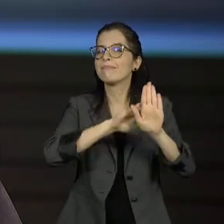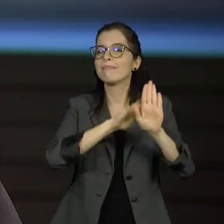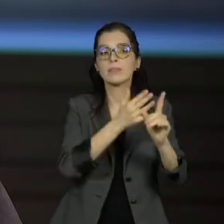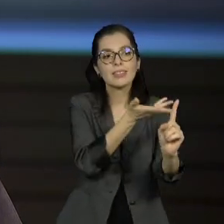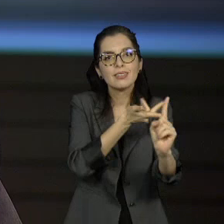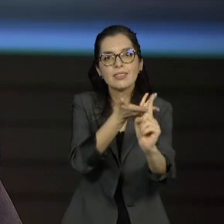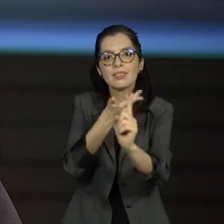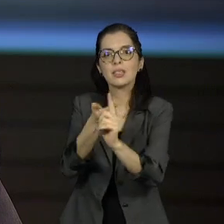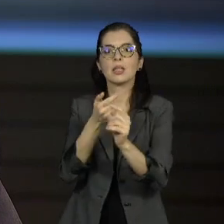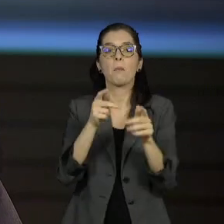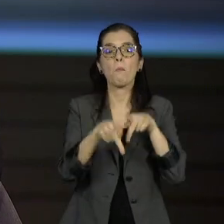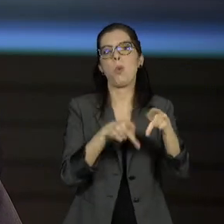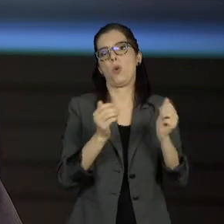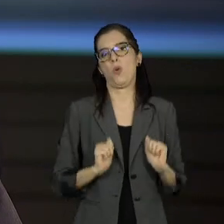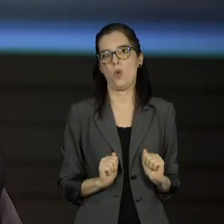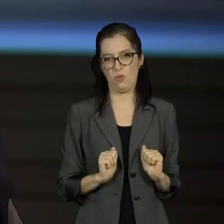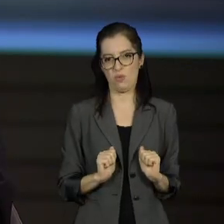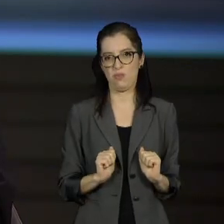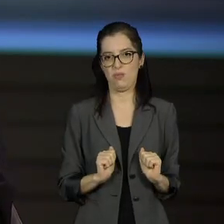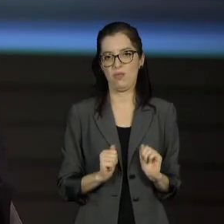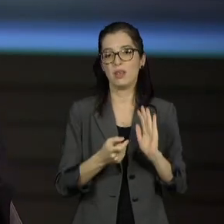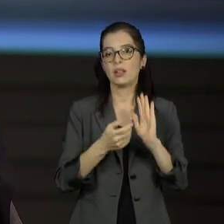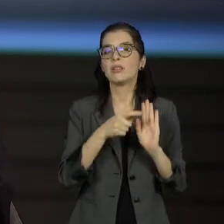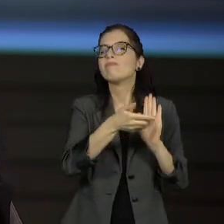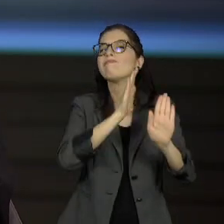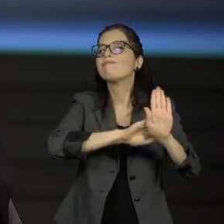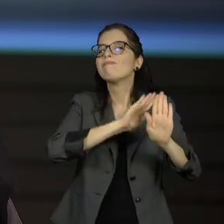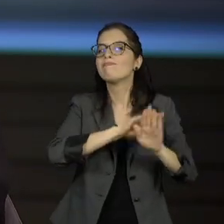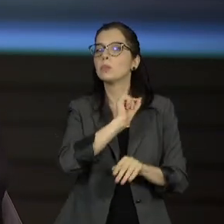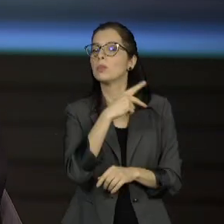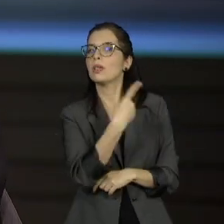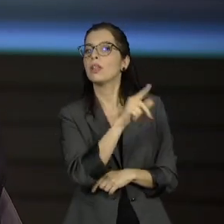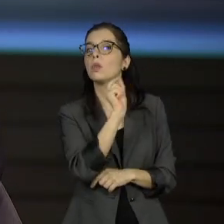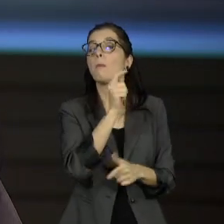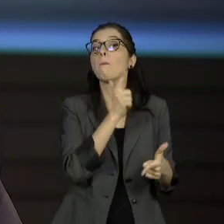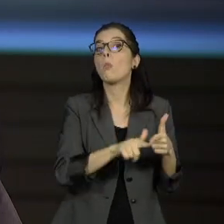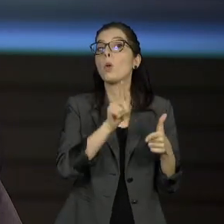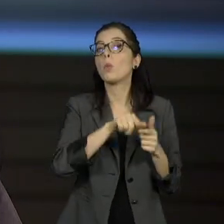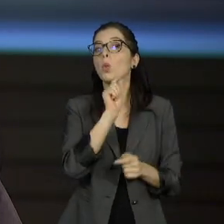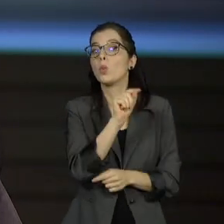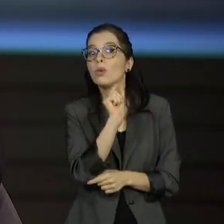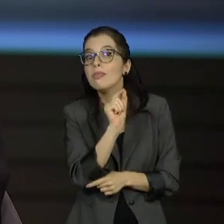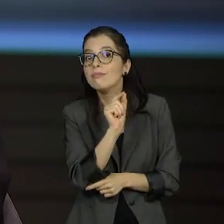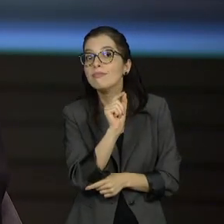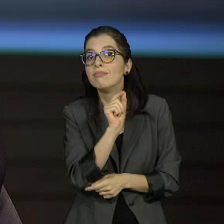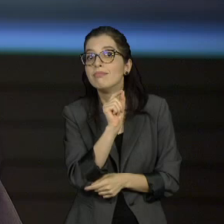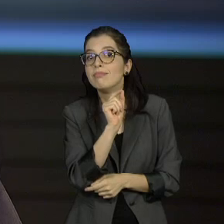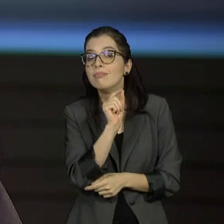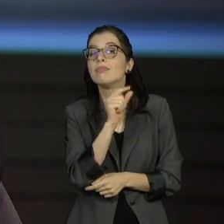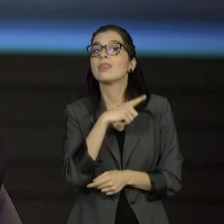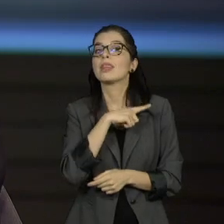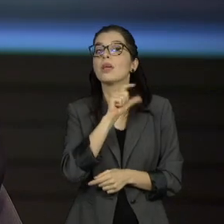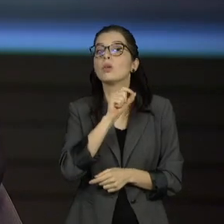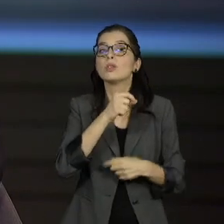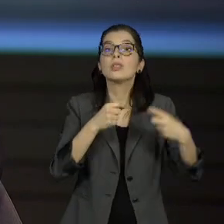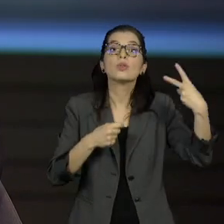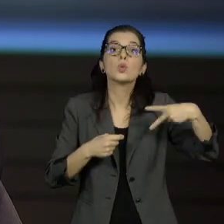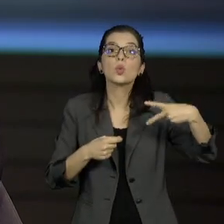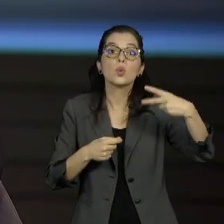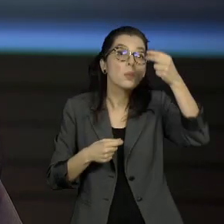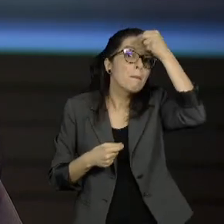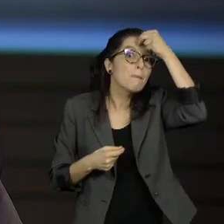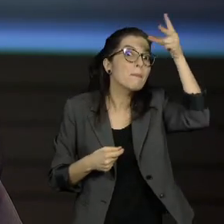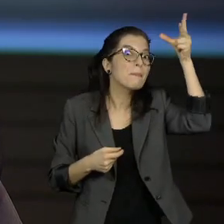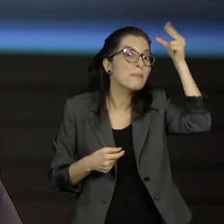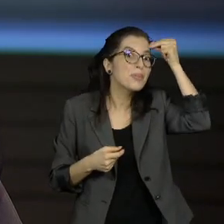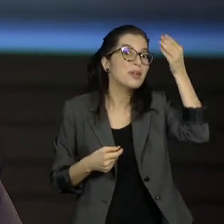muito forte no segundo turno, que foram os problemas ligados ao seu vice, o vereador Ricardo Nunes. Então, esses foram os principais calcanhares